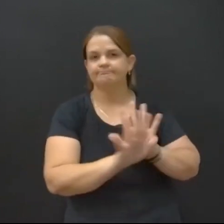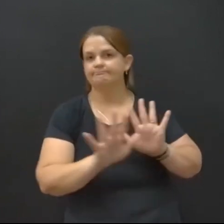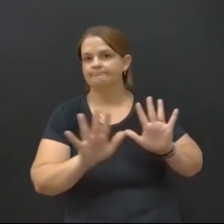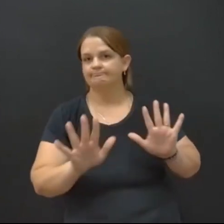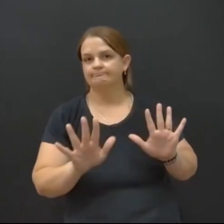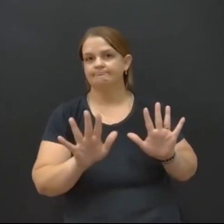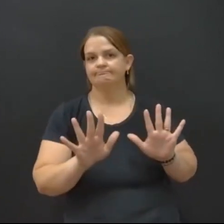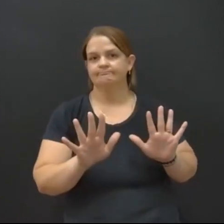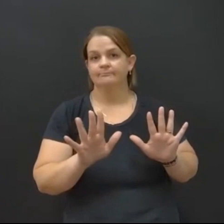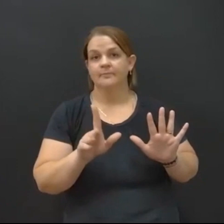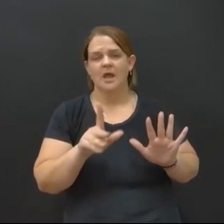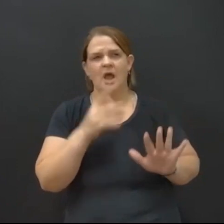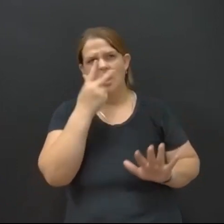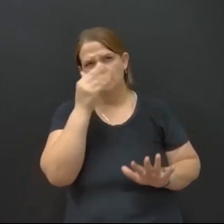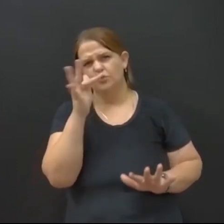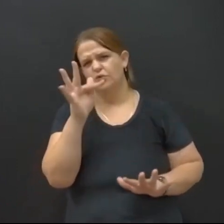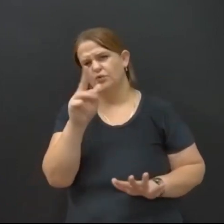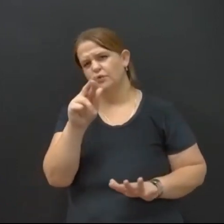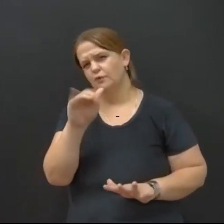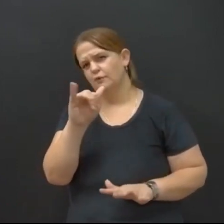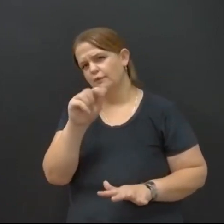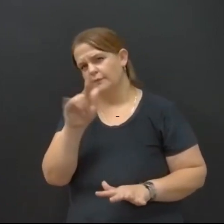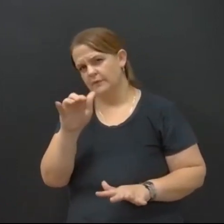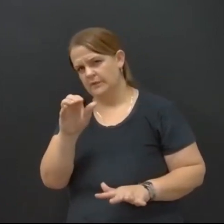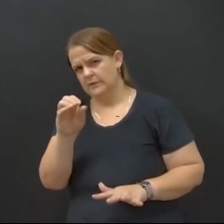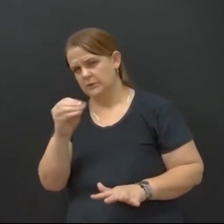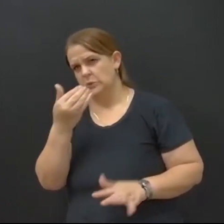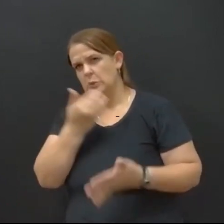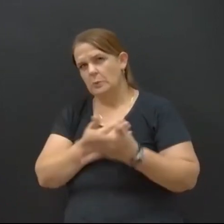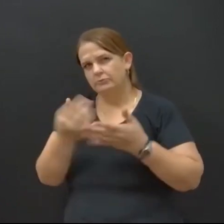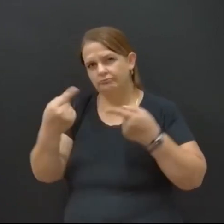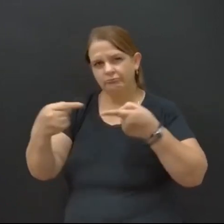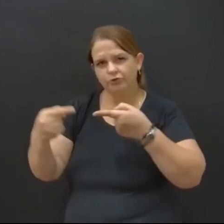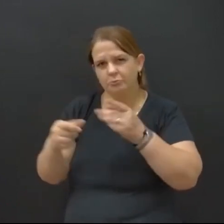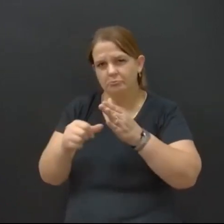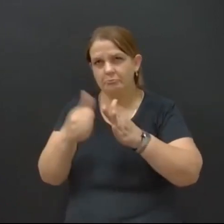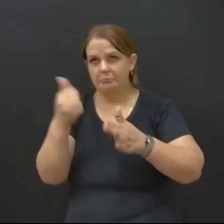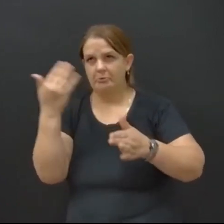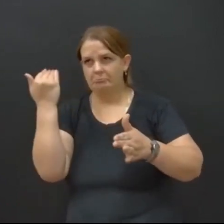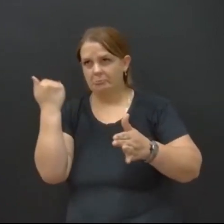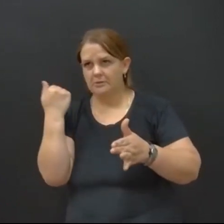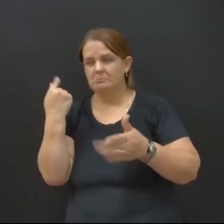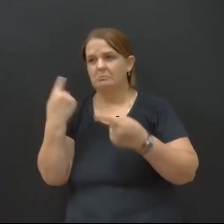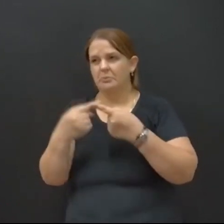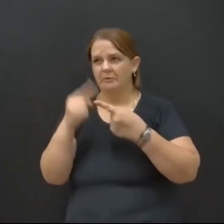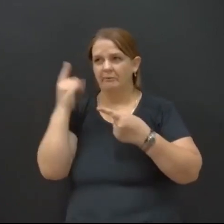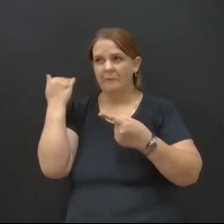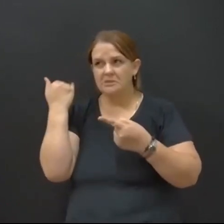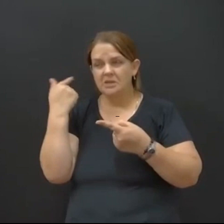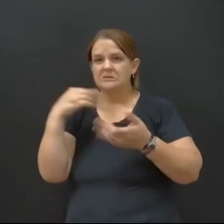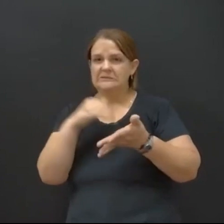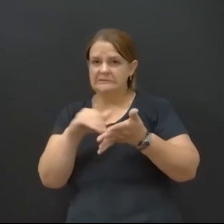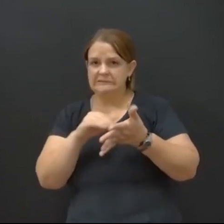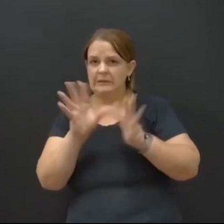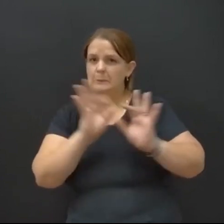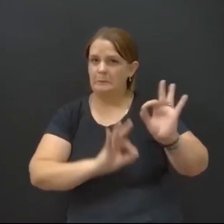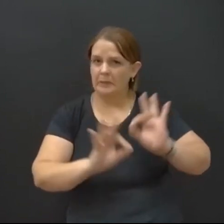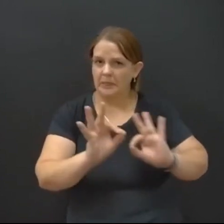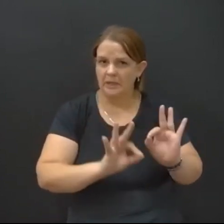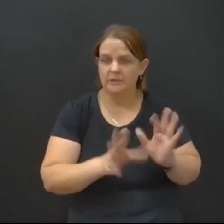o Frizo estava lá ainda, quando começou a discutir pela primeira vez essa questão aí, porque era secretário de planejamento,